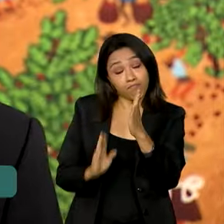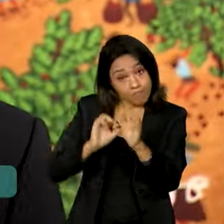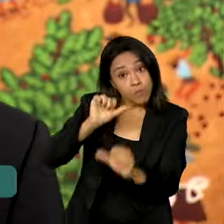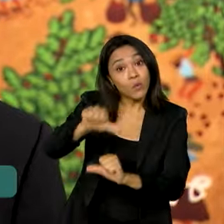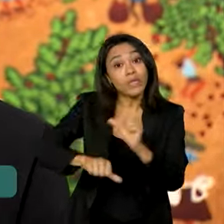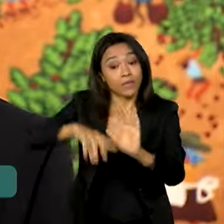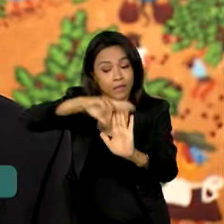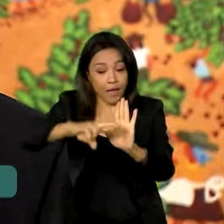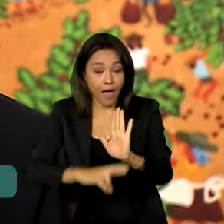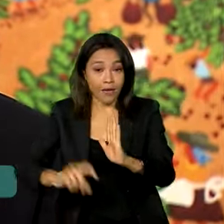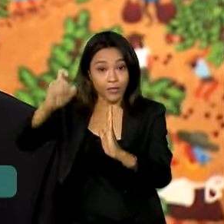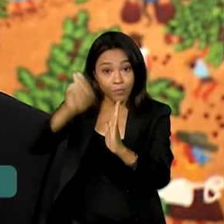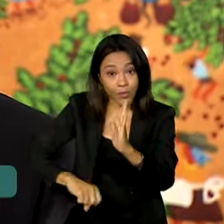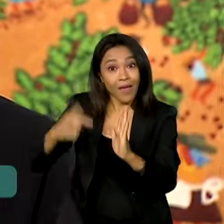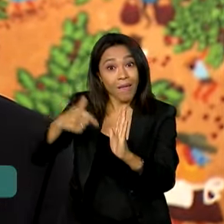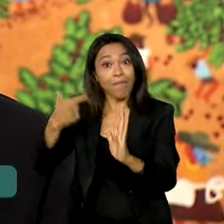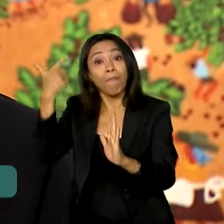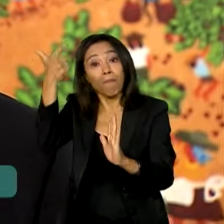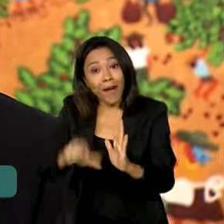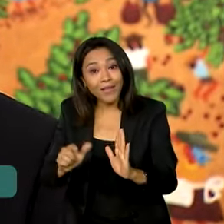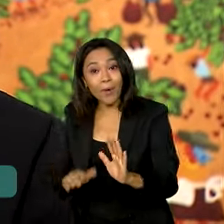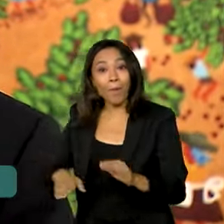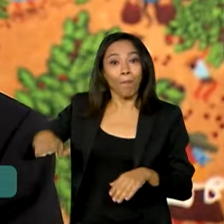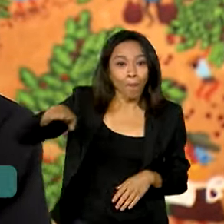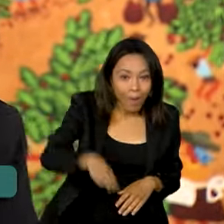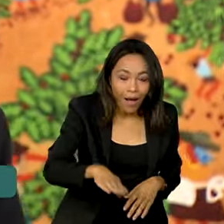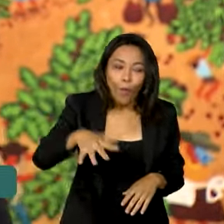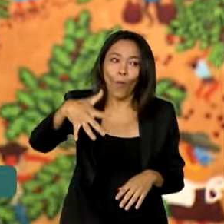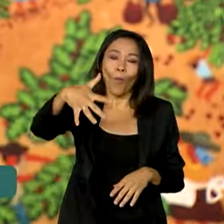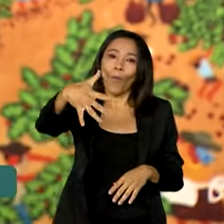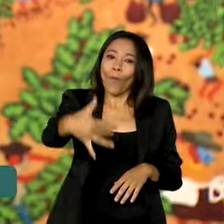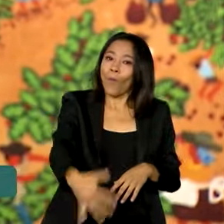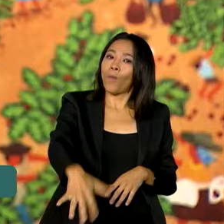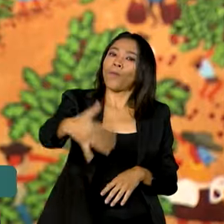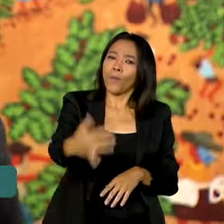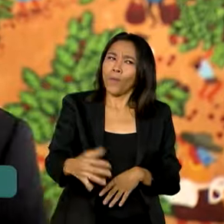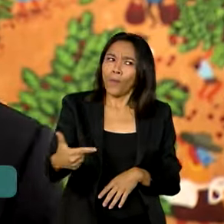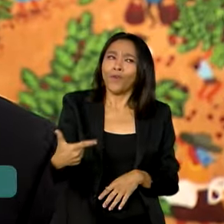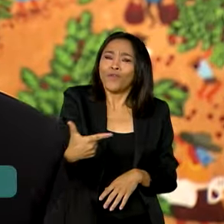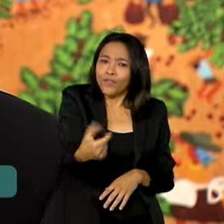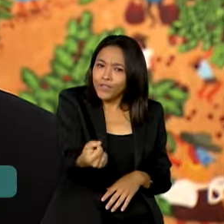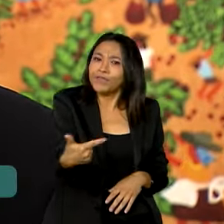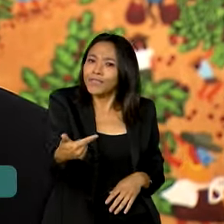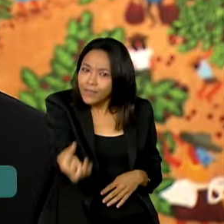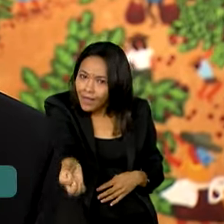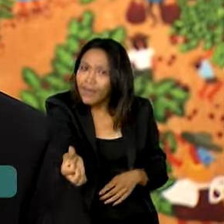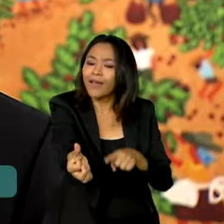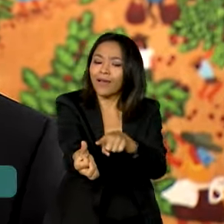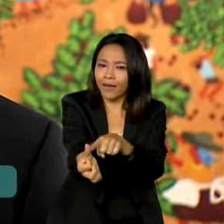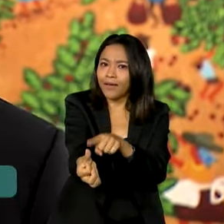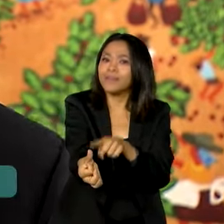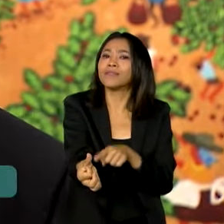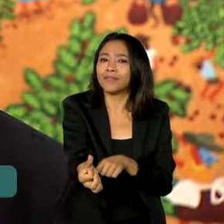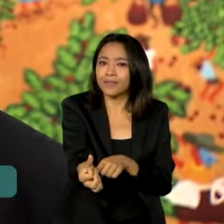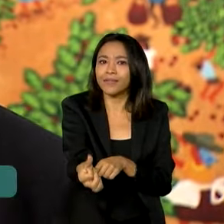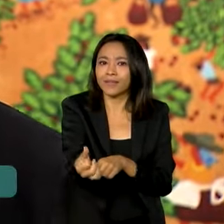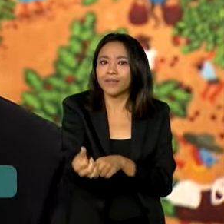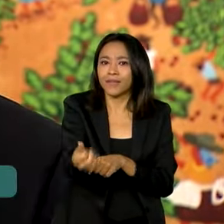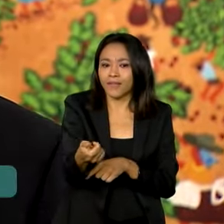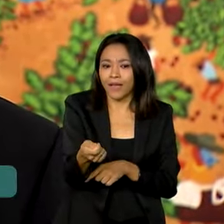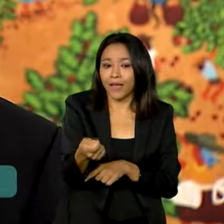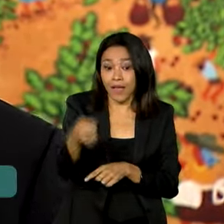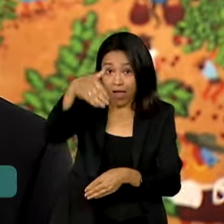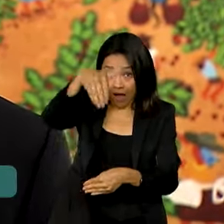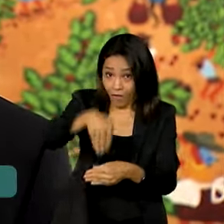mais um passo. Como eu falei, para a sua implementação, que a partir de 2026 nem é decisivo